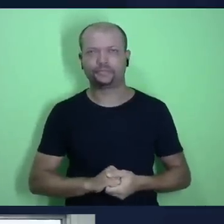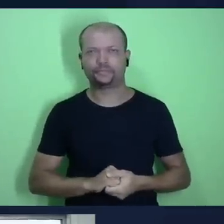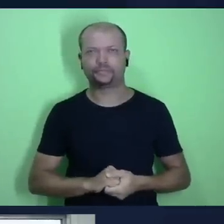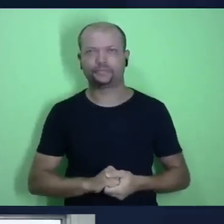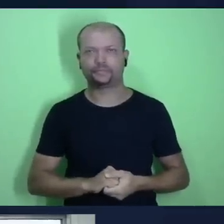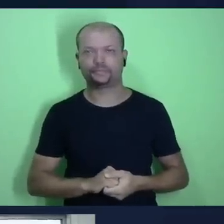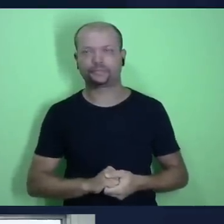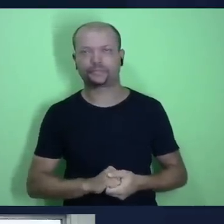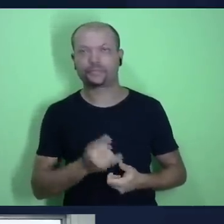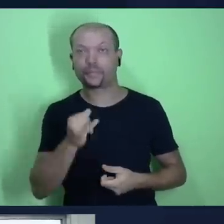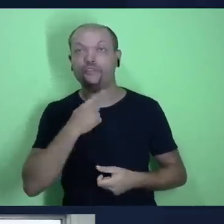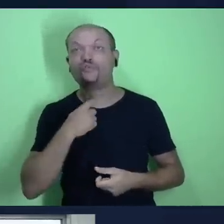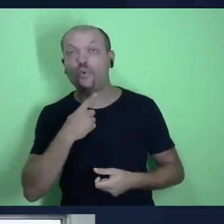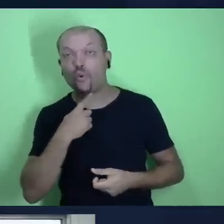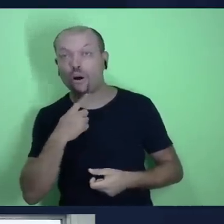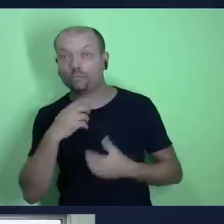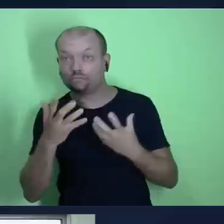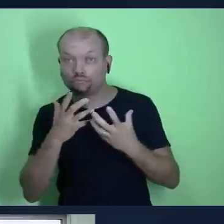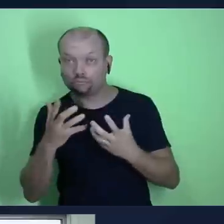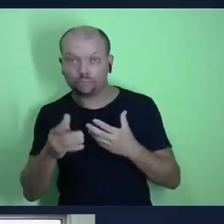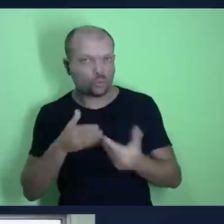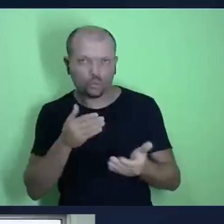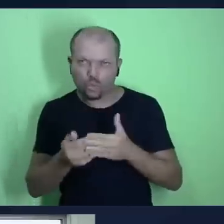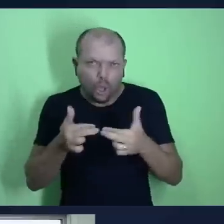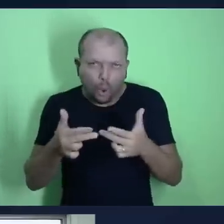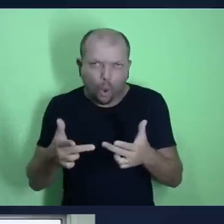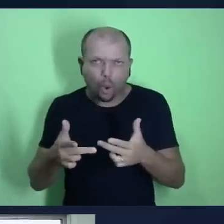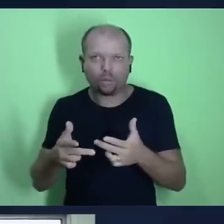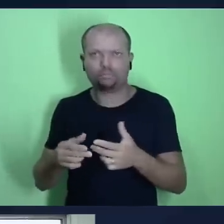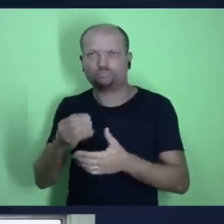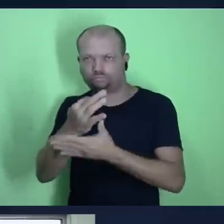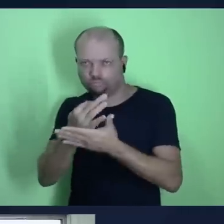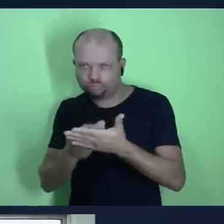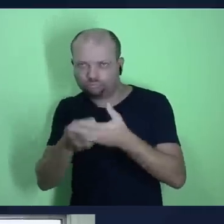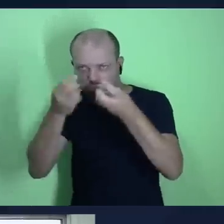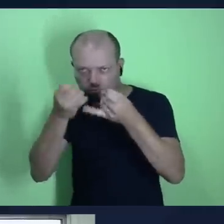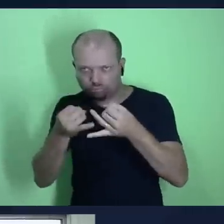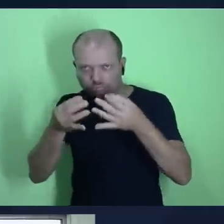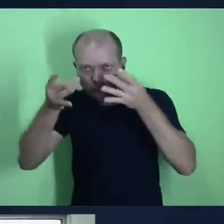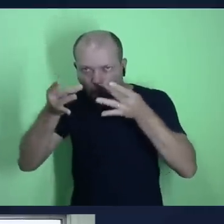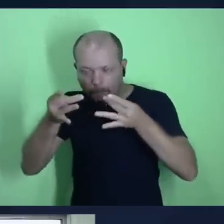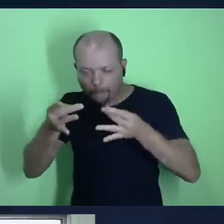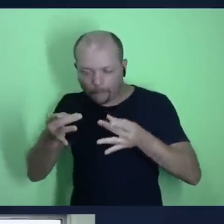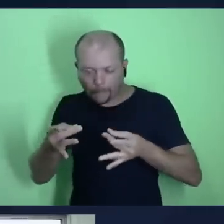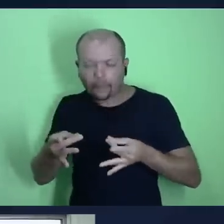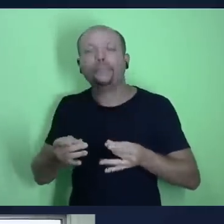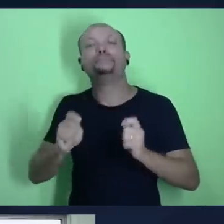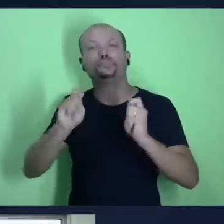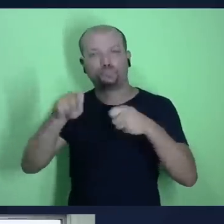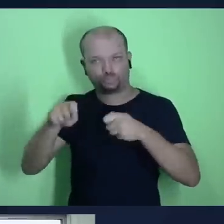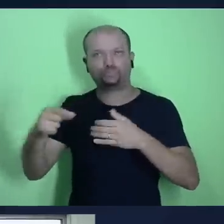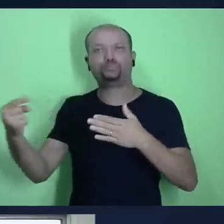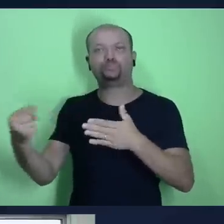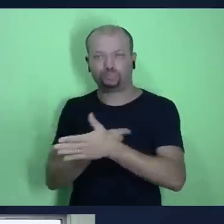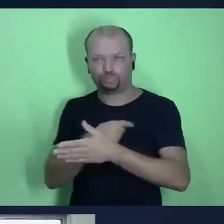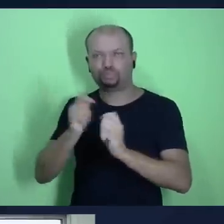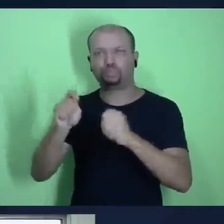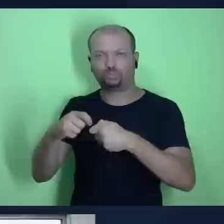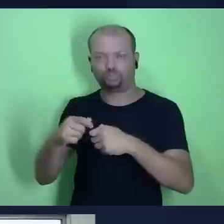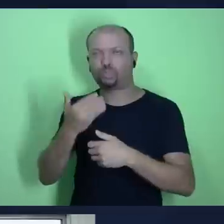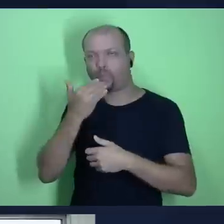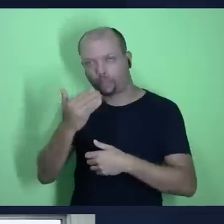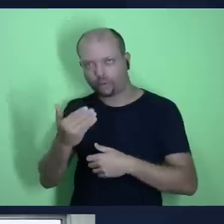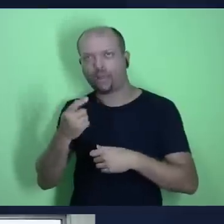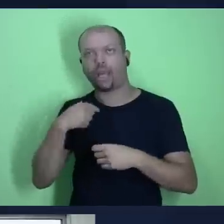-mail, se você desejar receber algum material, que lhe deixe mais detalhes sobre essa questão do dízimo bruto, líquido,